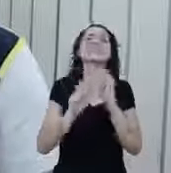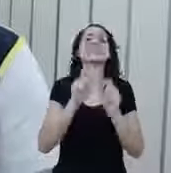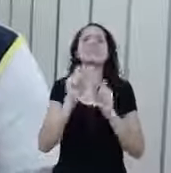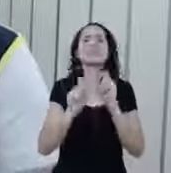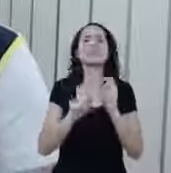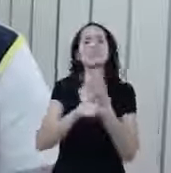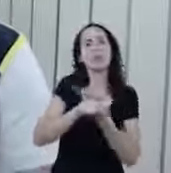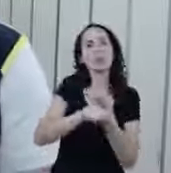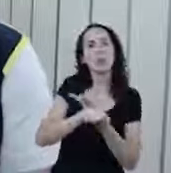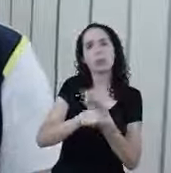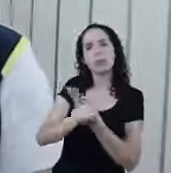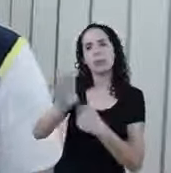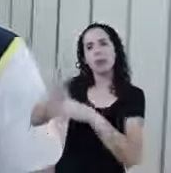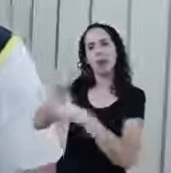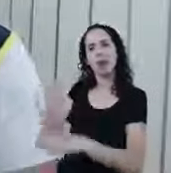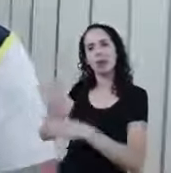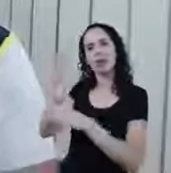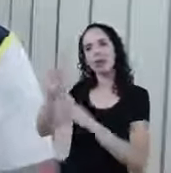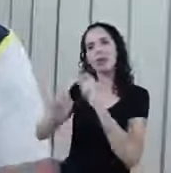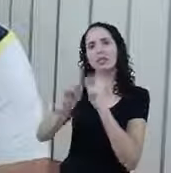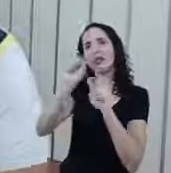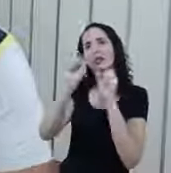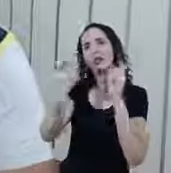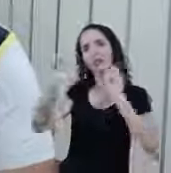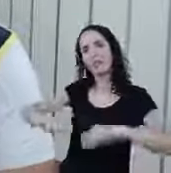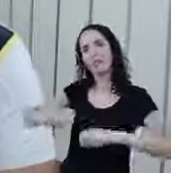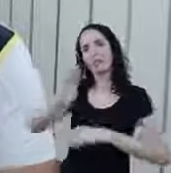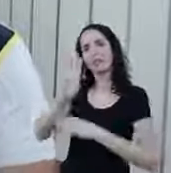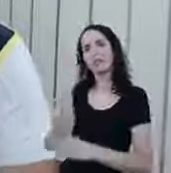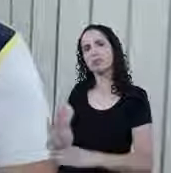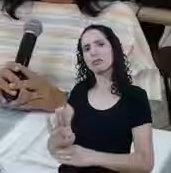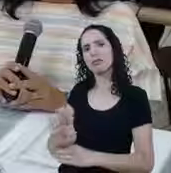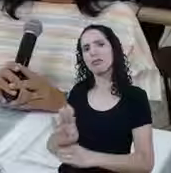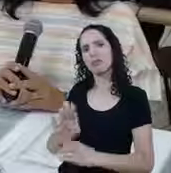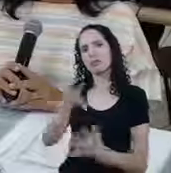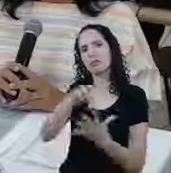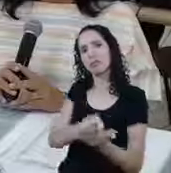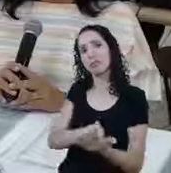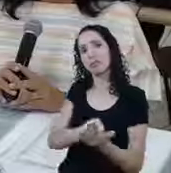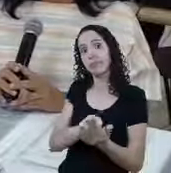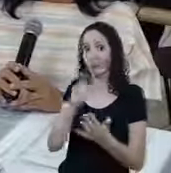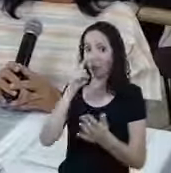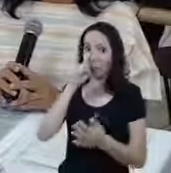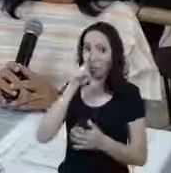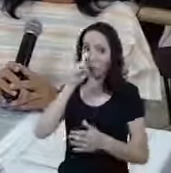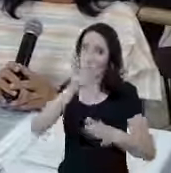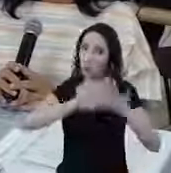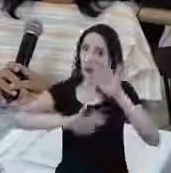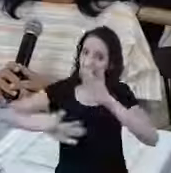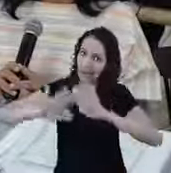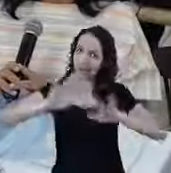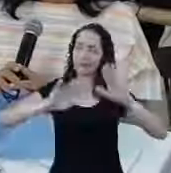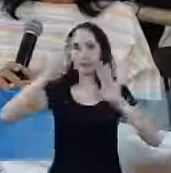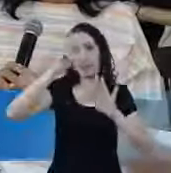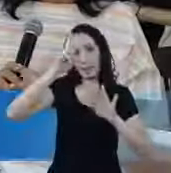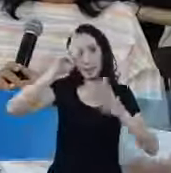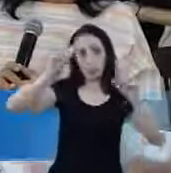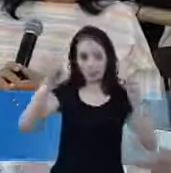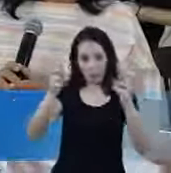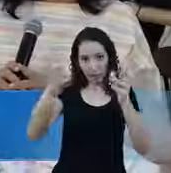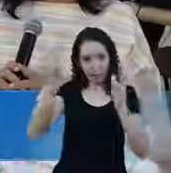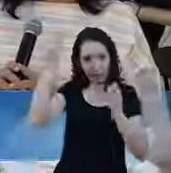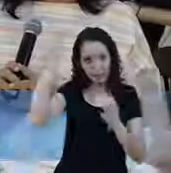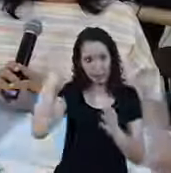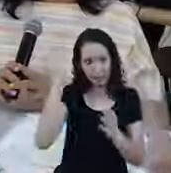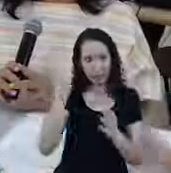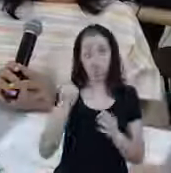Para poder auxiliá-los Para cadastrar isso daí Sempre tomando cuidado Voltando naquele assunto O governo